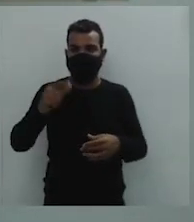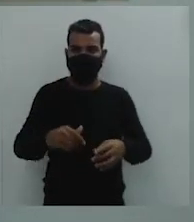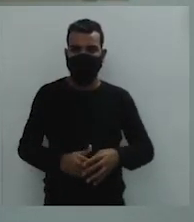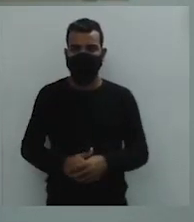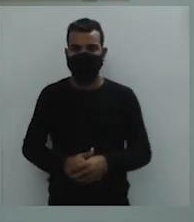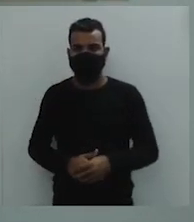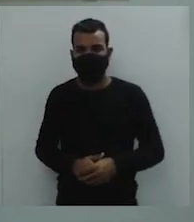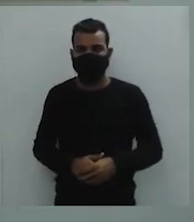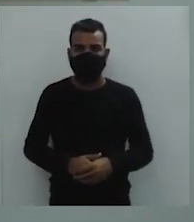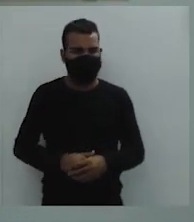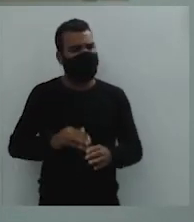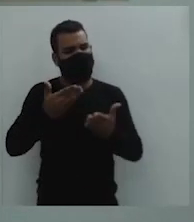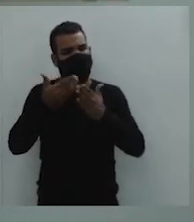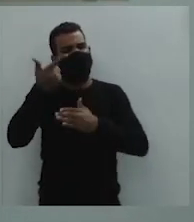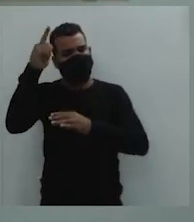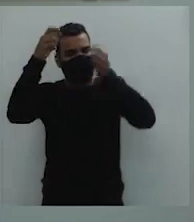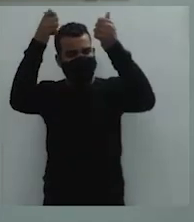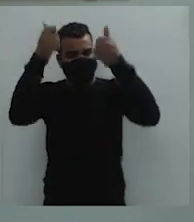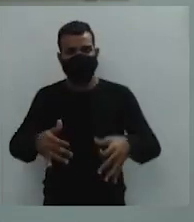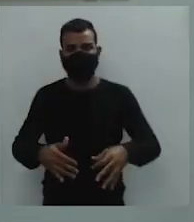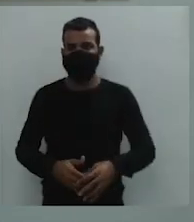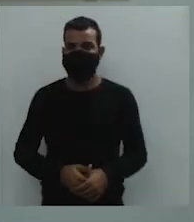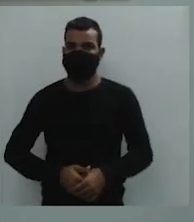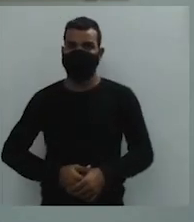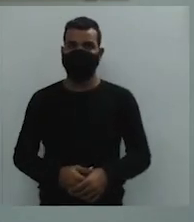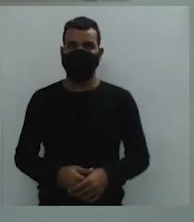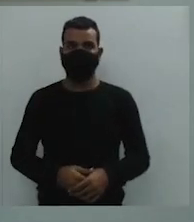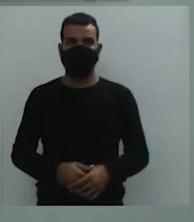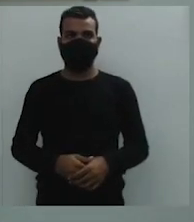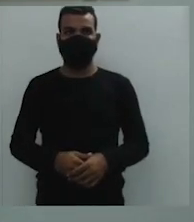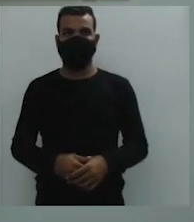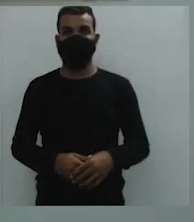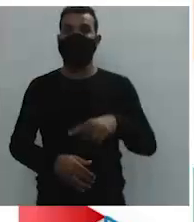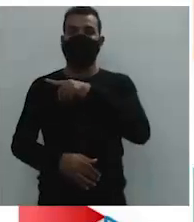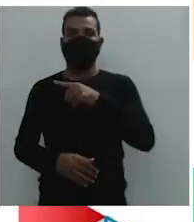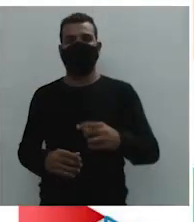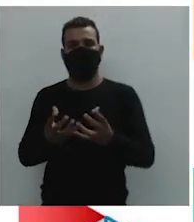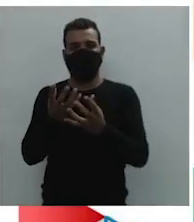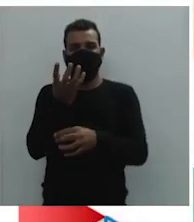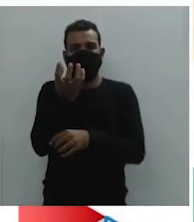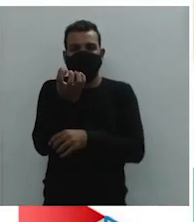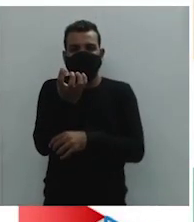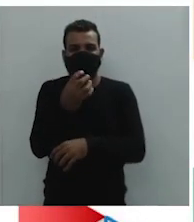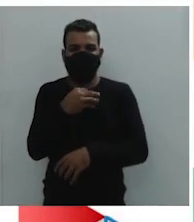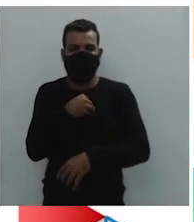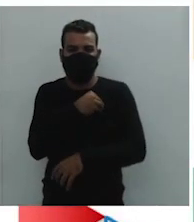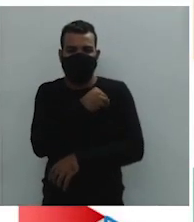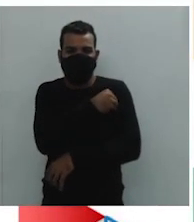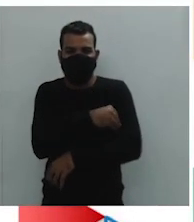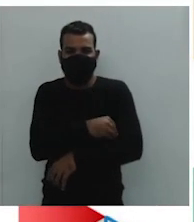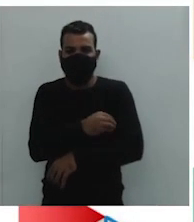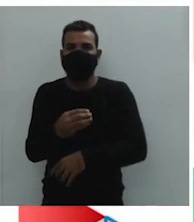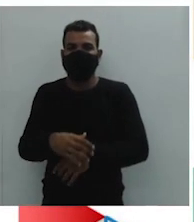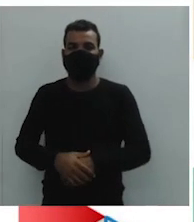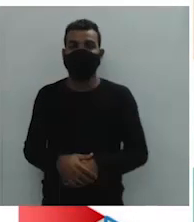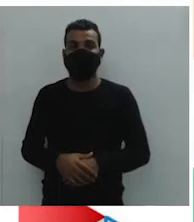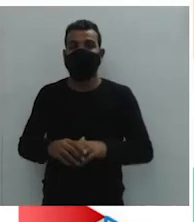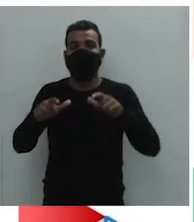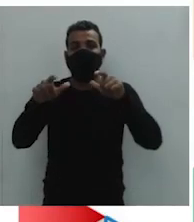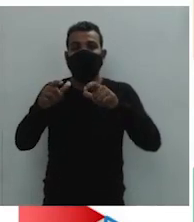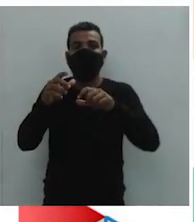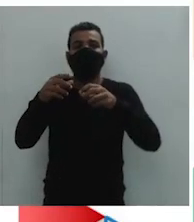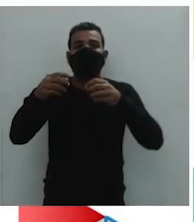ampla essa história também. Também temos o ciclo do algodão, né, em áreas de semiáridos, né, do